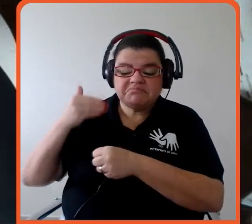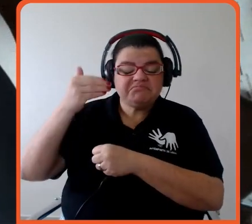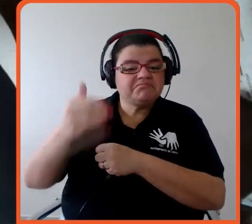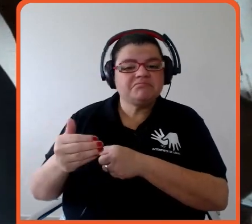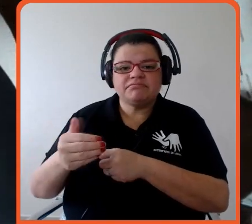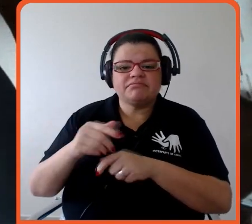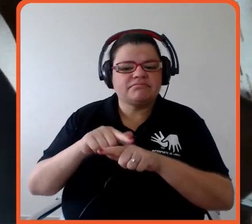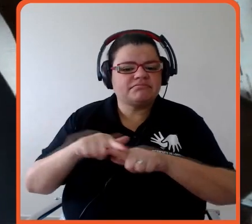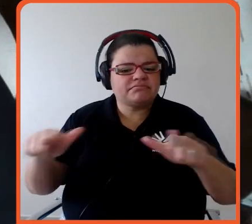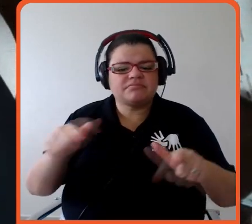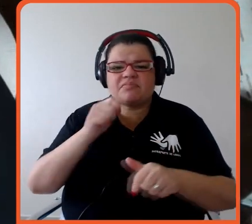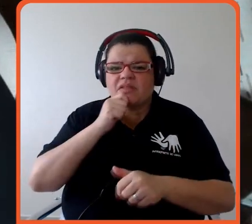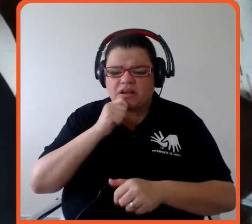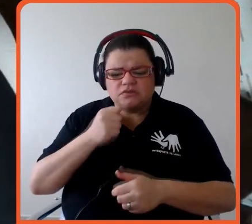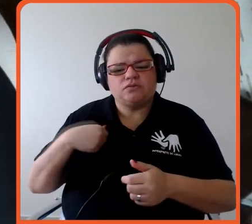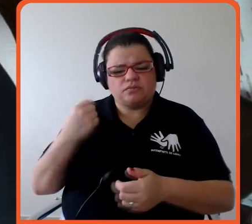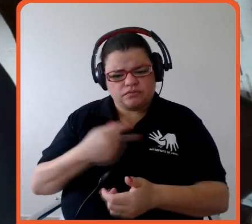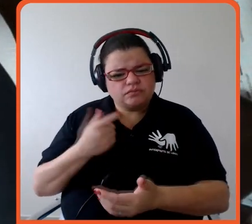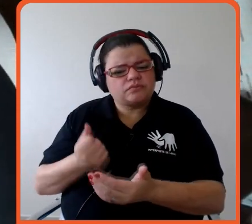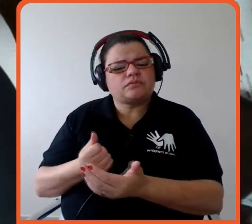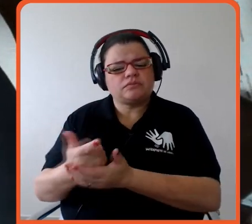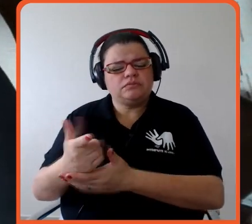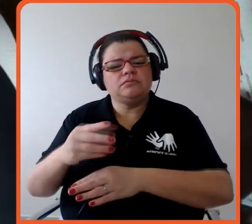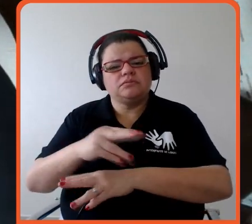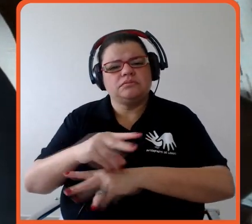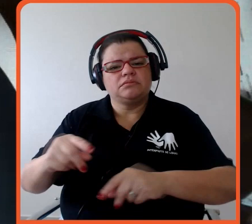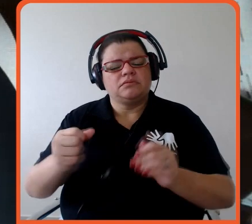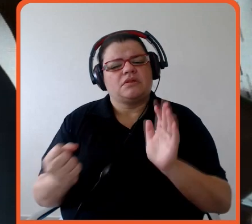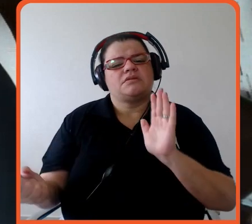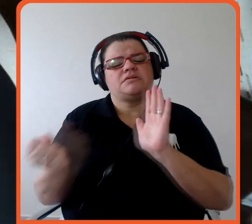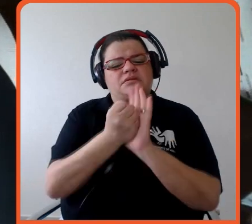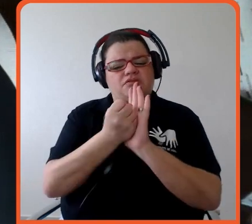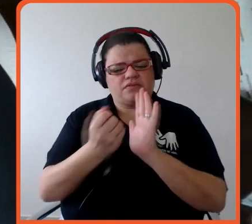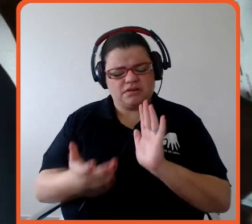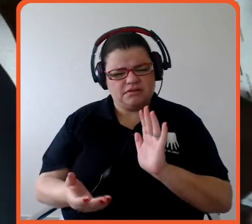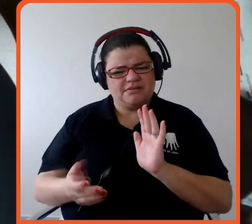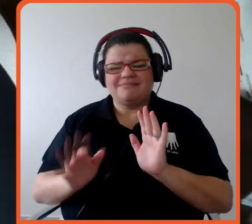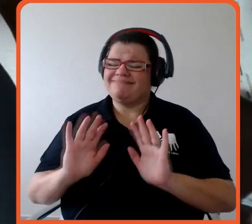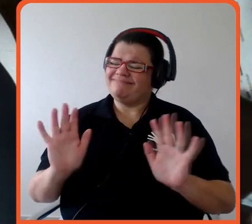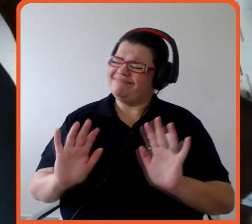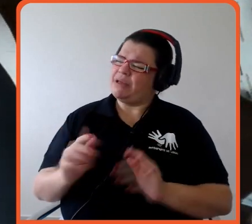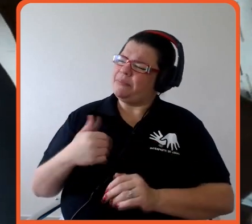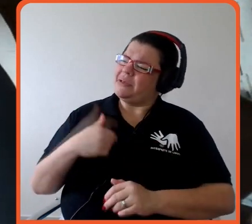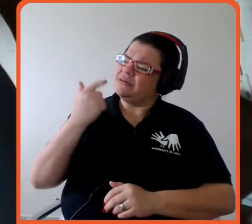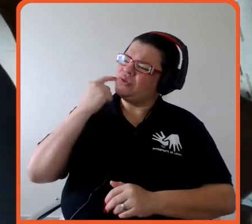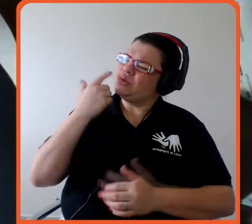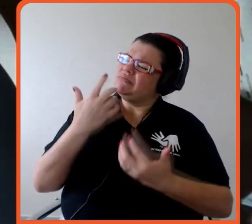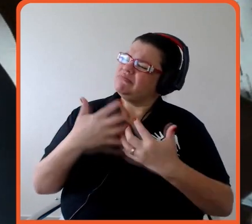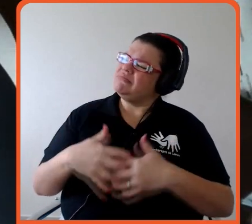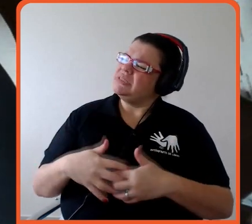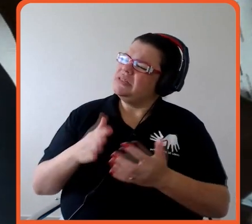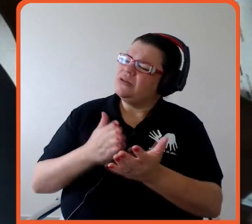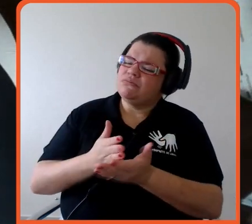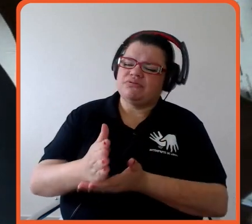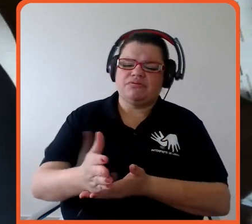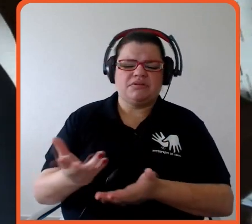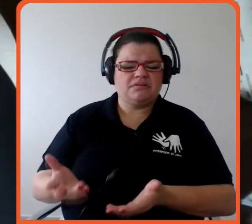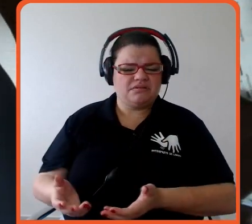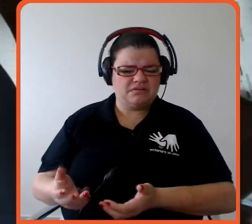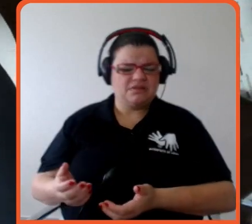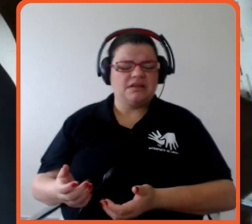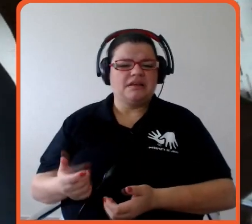para nos neutralizar mas a gente decidiu que não é por aí, tem árvore ou terra para todo mundo